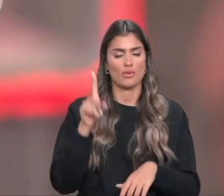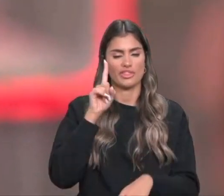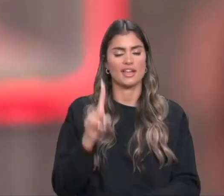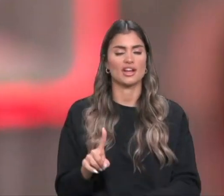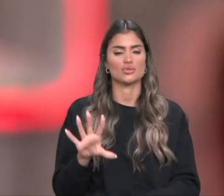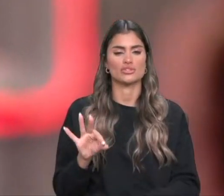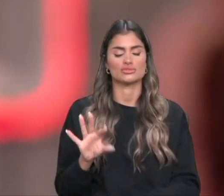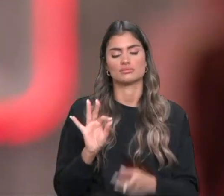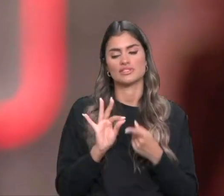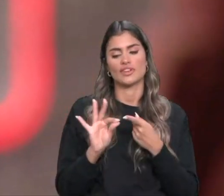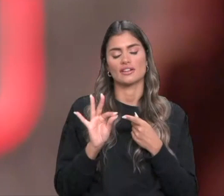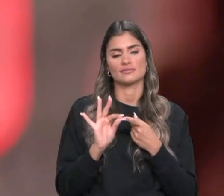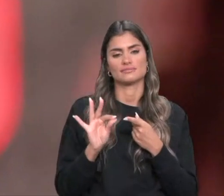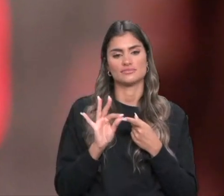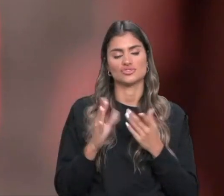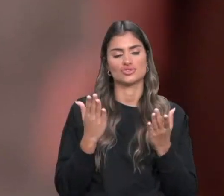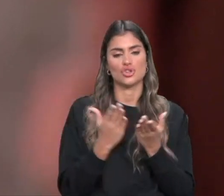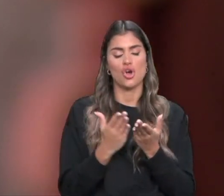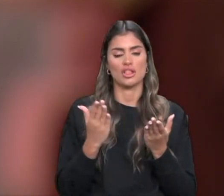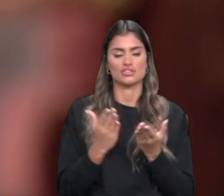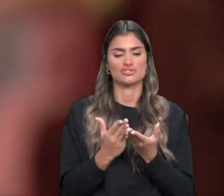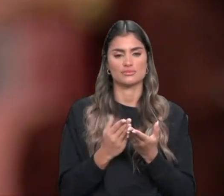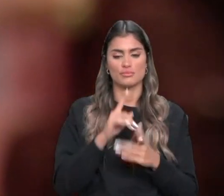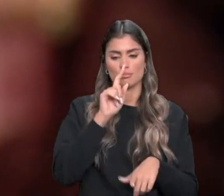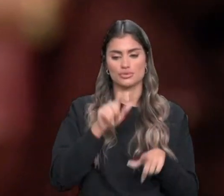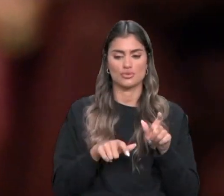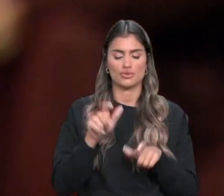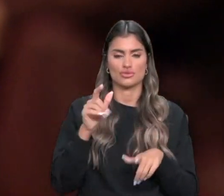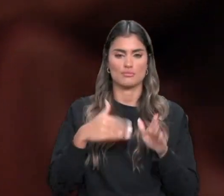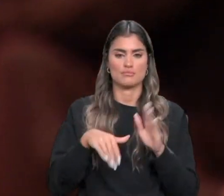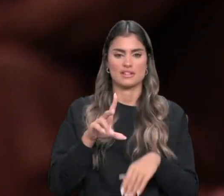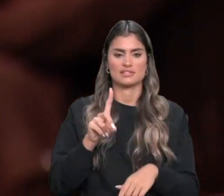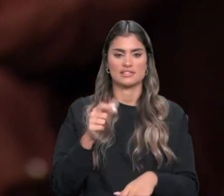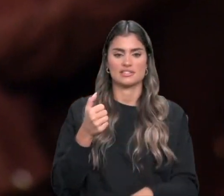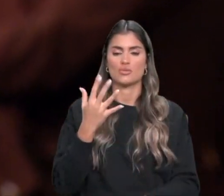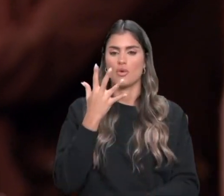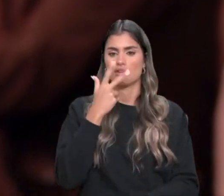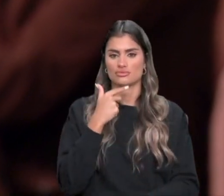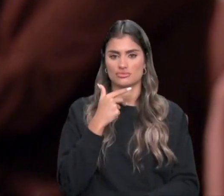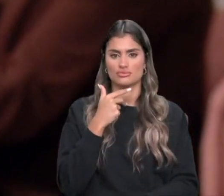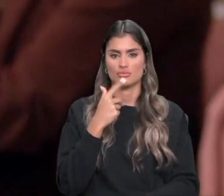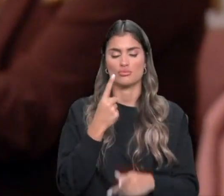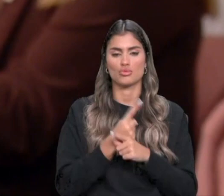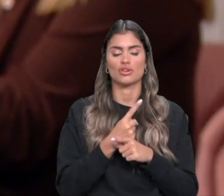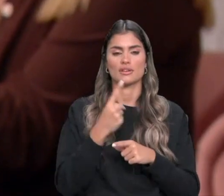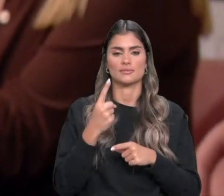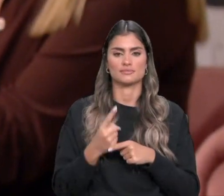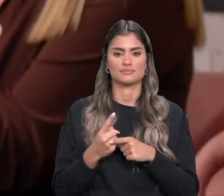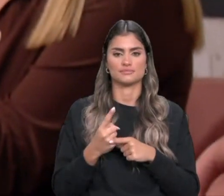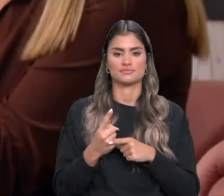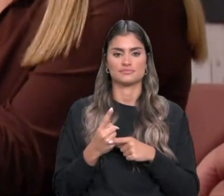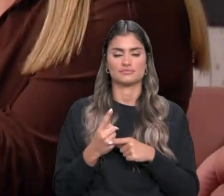específica para escolas e para pessoas acima dos 65 anos, porque depois